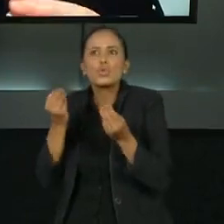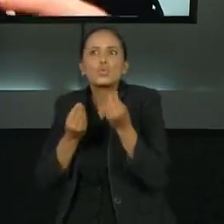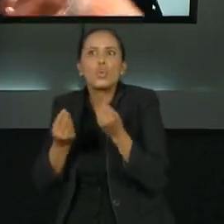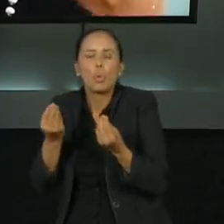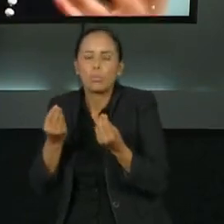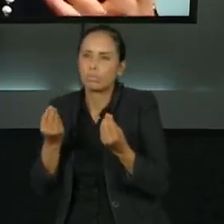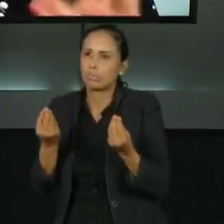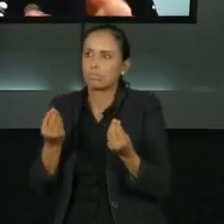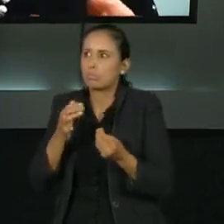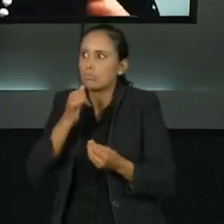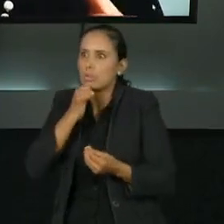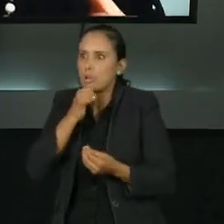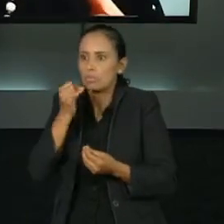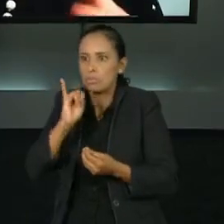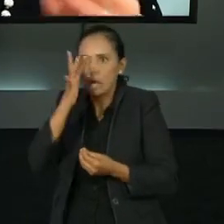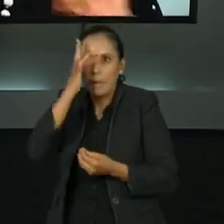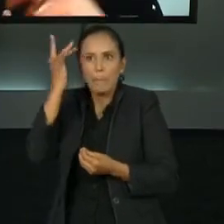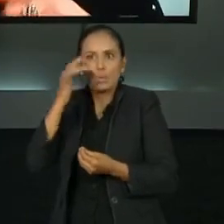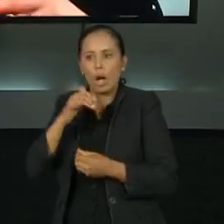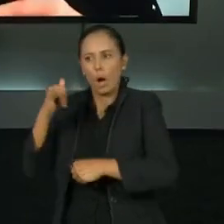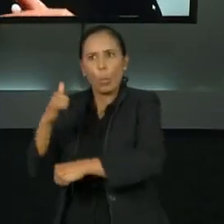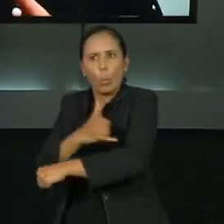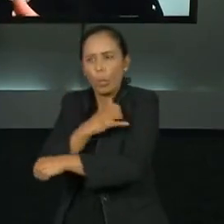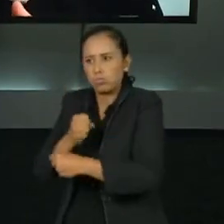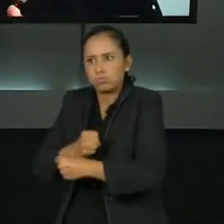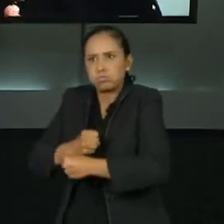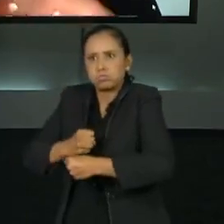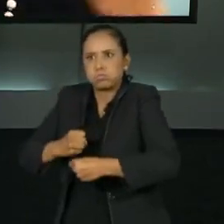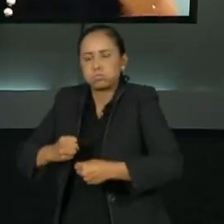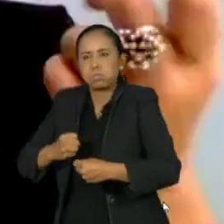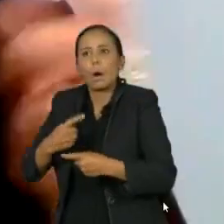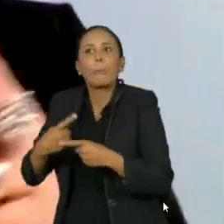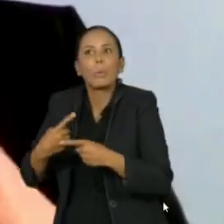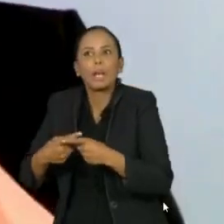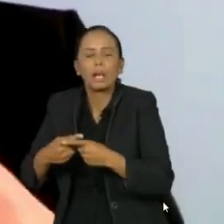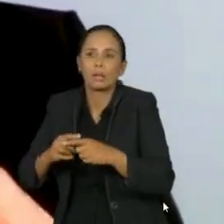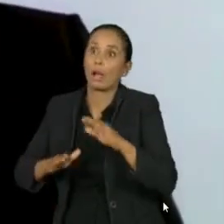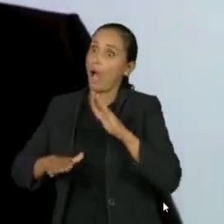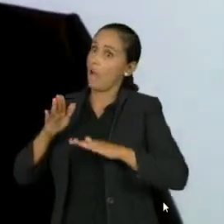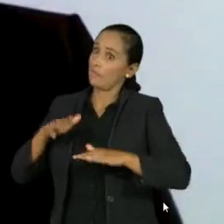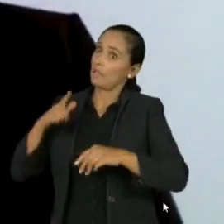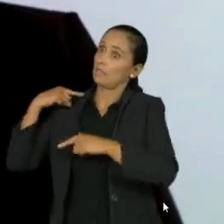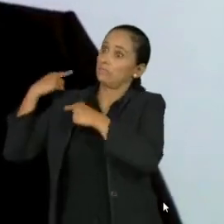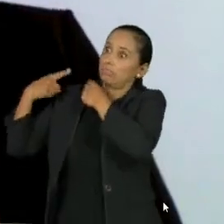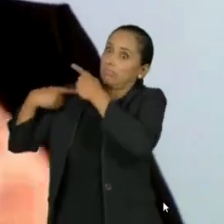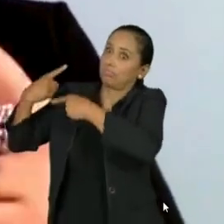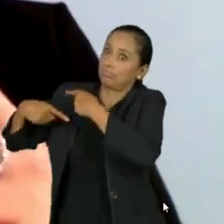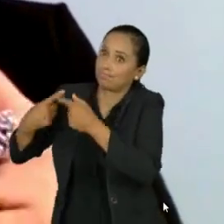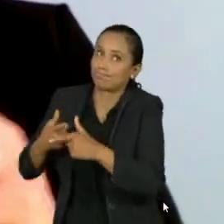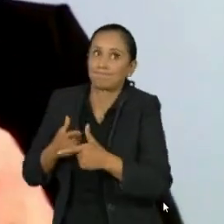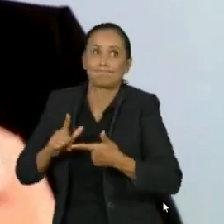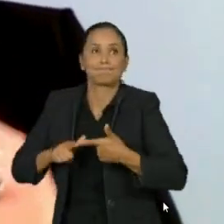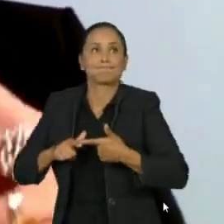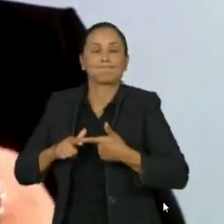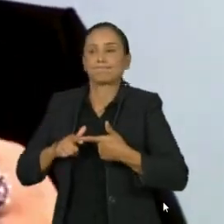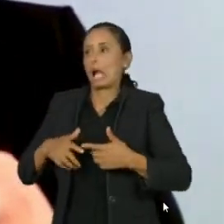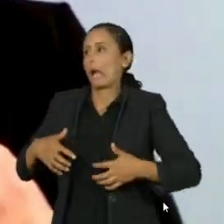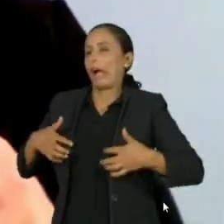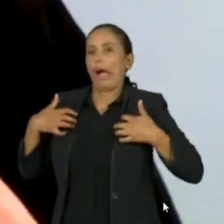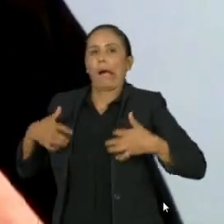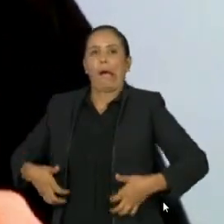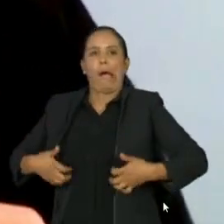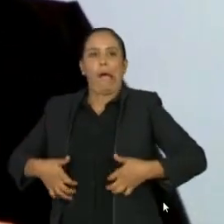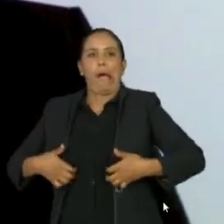decorrente de várias coisas. Então, a gente tem a genética, a gente tem o sedentarismo, a gente tem